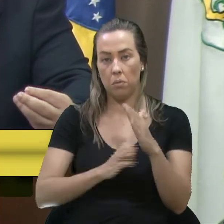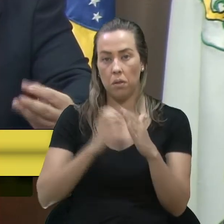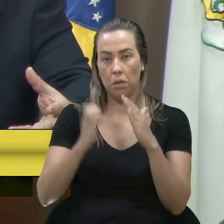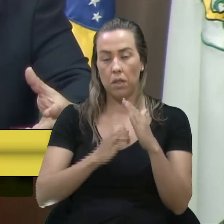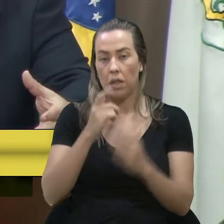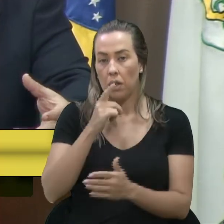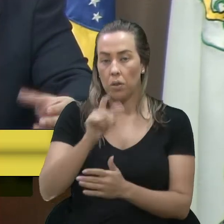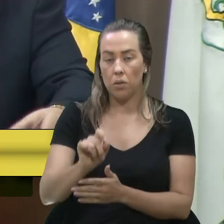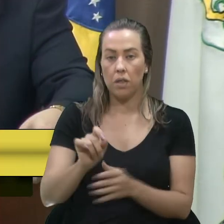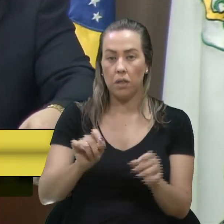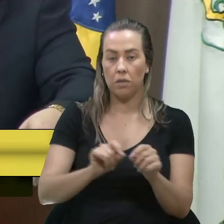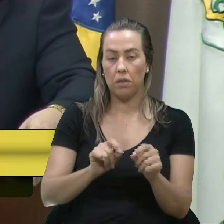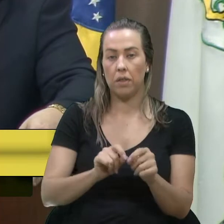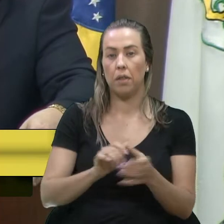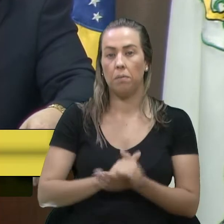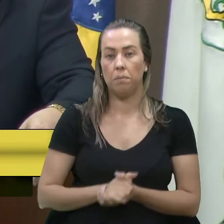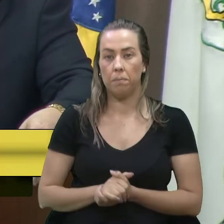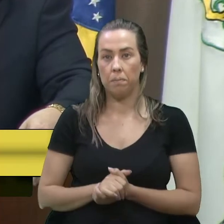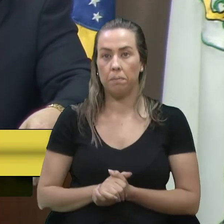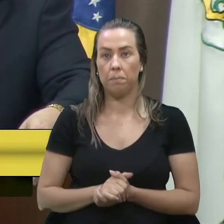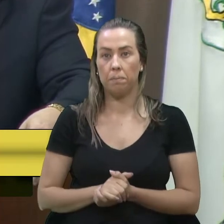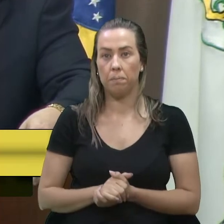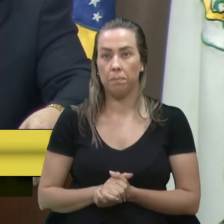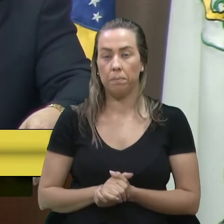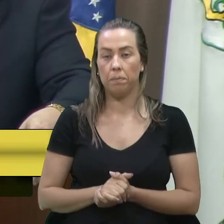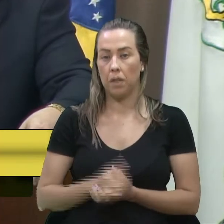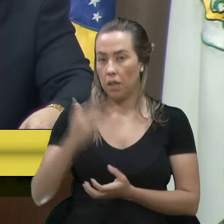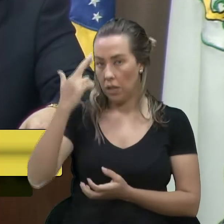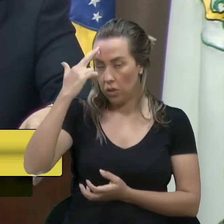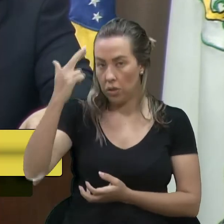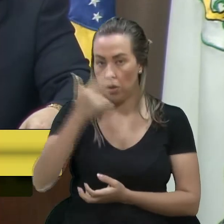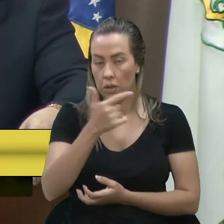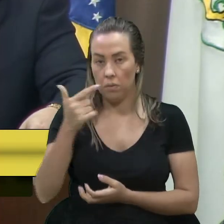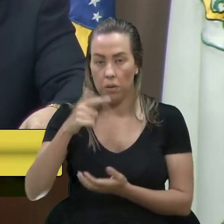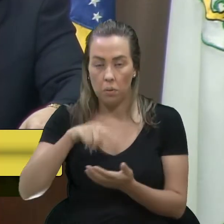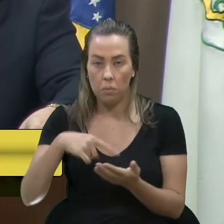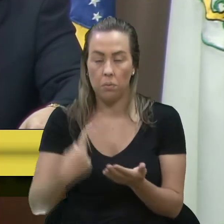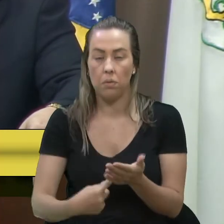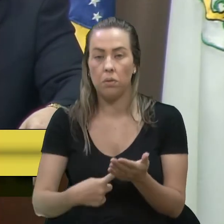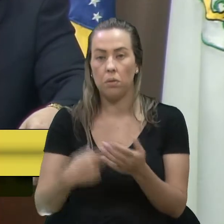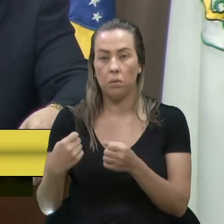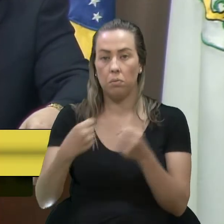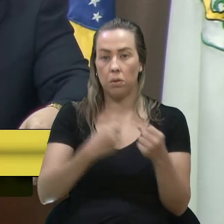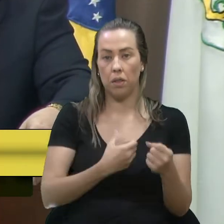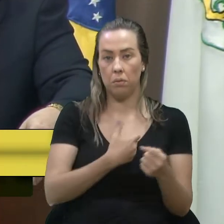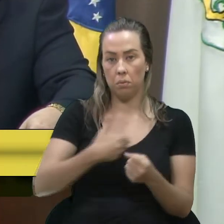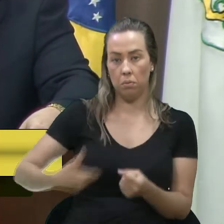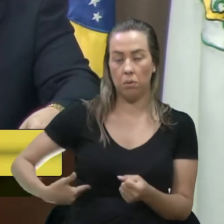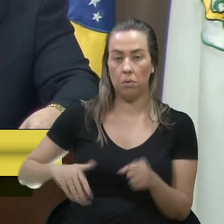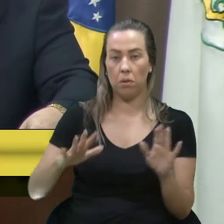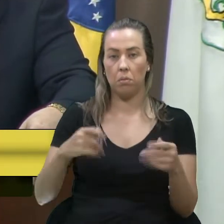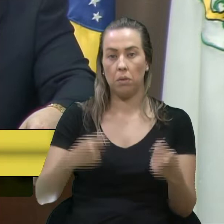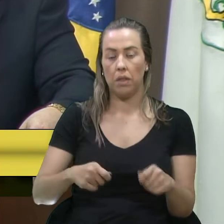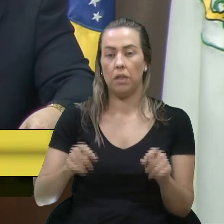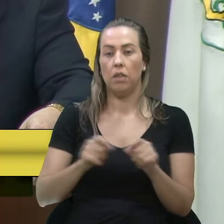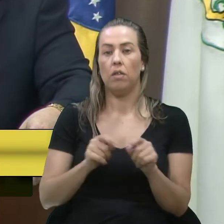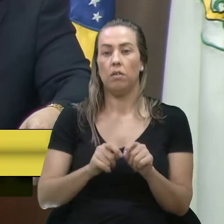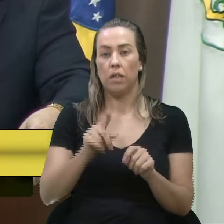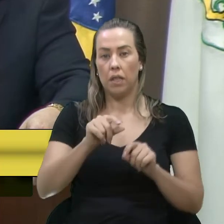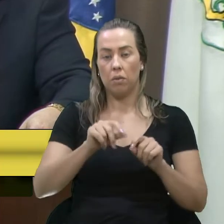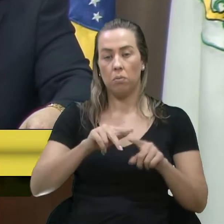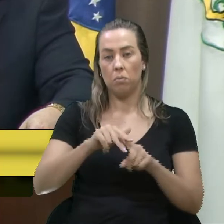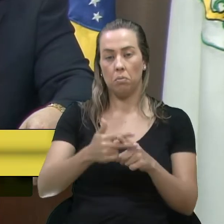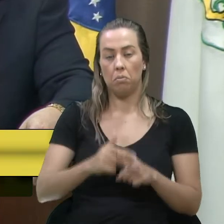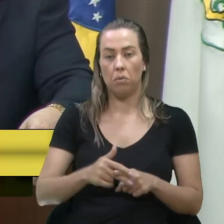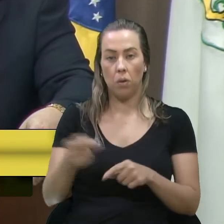consiga fazer e que os diretores não tenham esse comprometimento e que o poder público não precise estar fazendo esse tipo de situação.